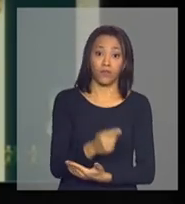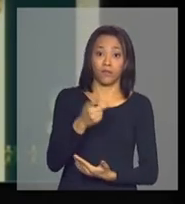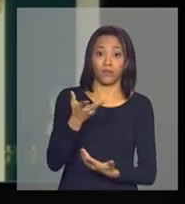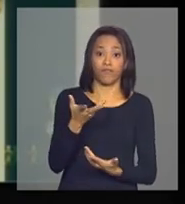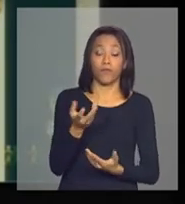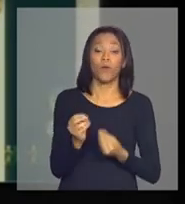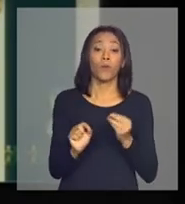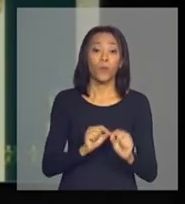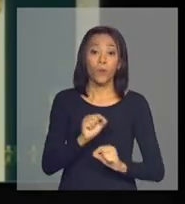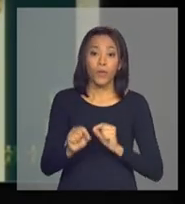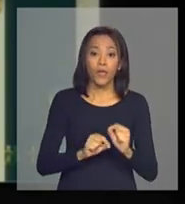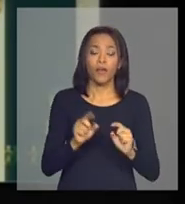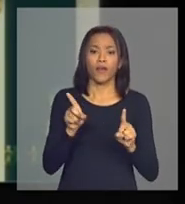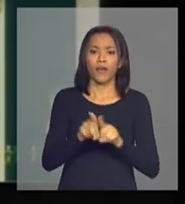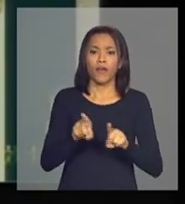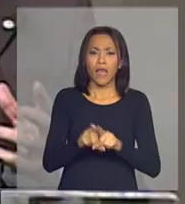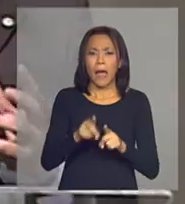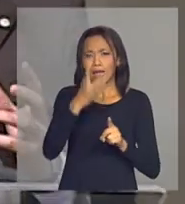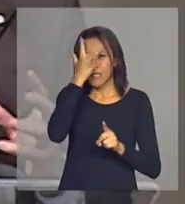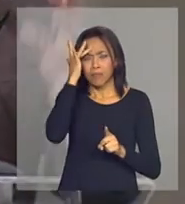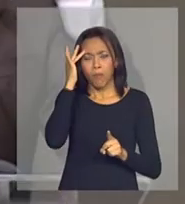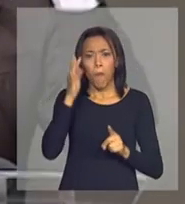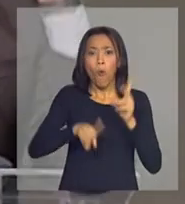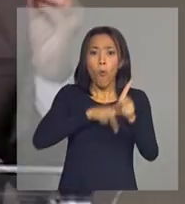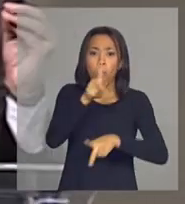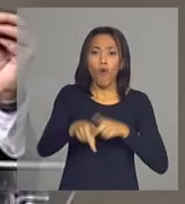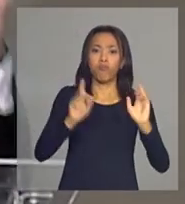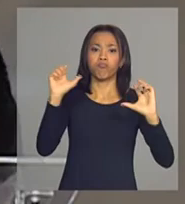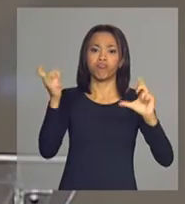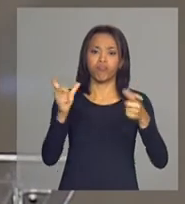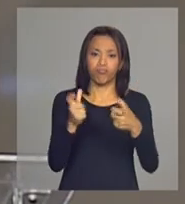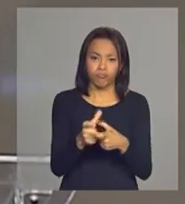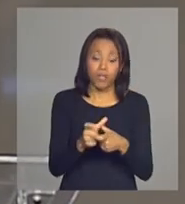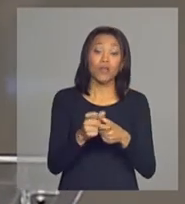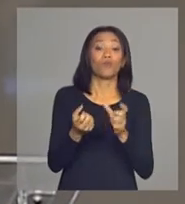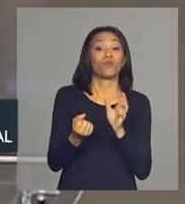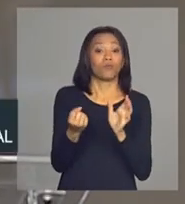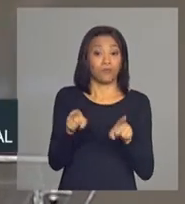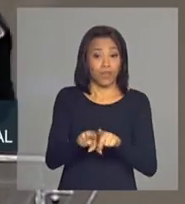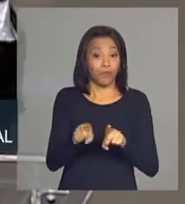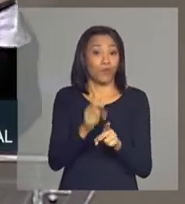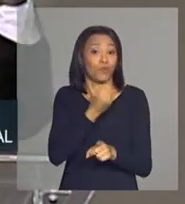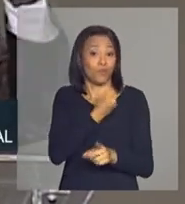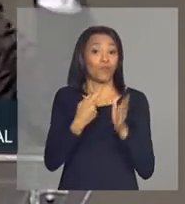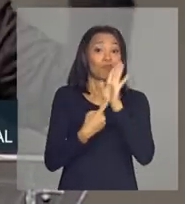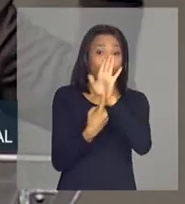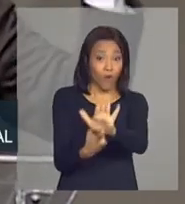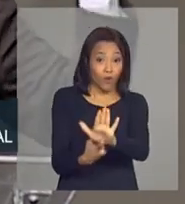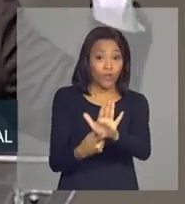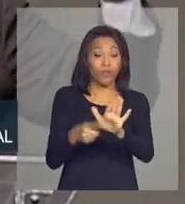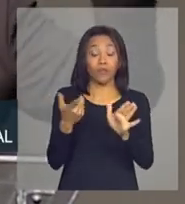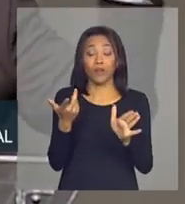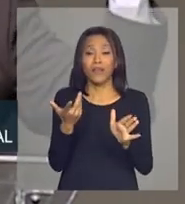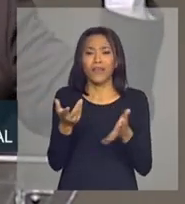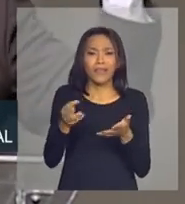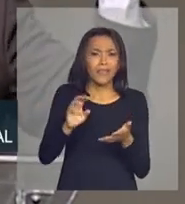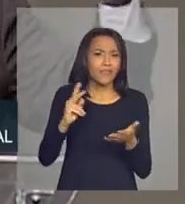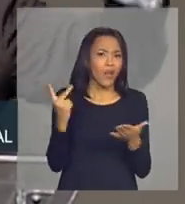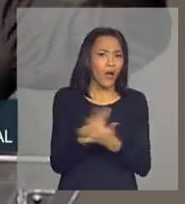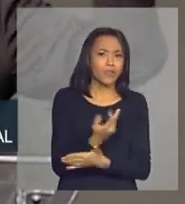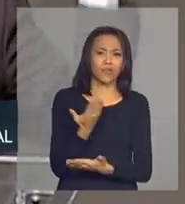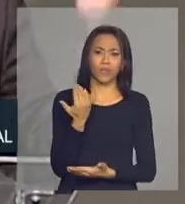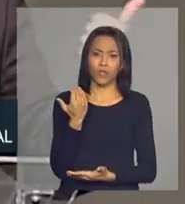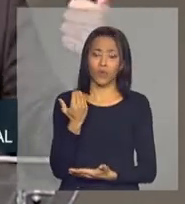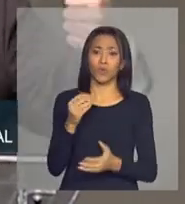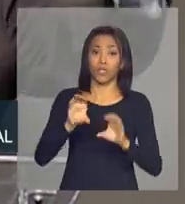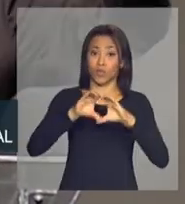refere ao esvaziamento populacional. Essa é uma questão que os números mostram, e não é à toa que essa demanda surgiu muito fortemente